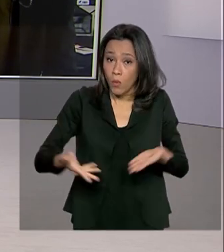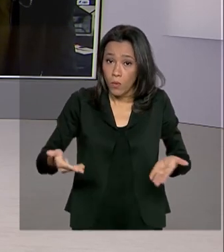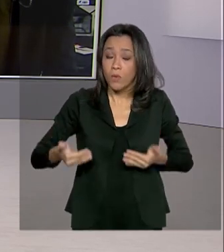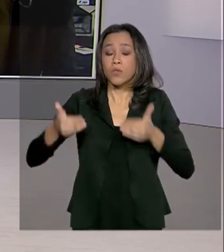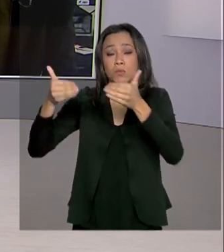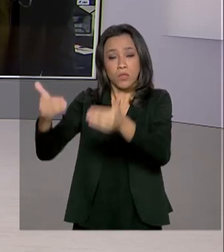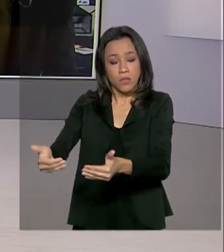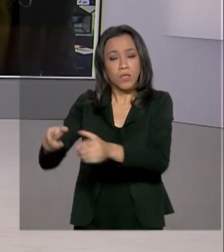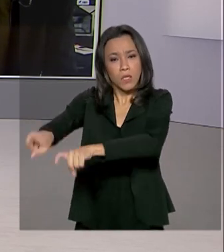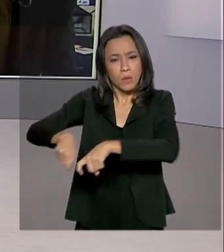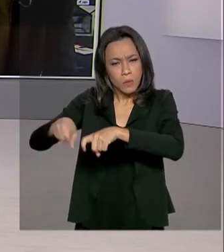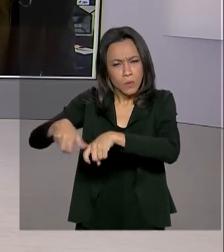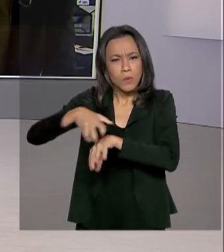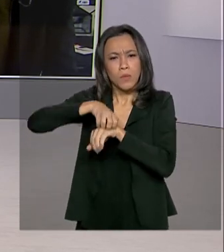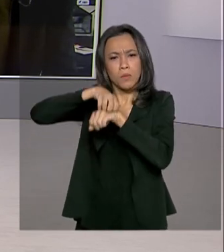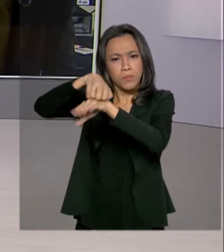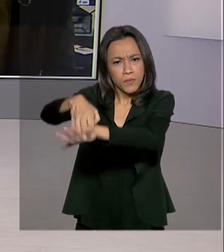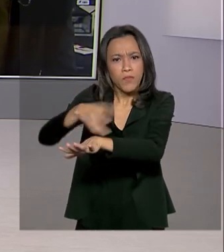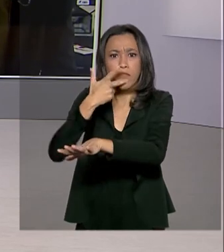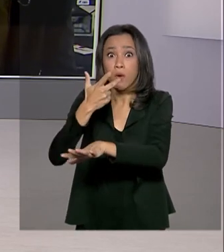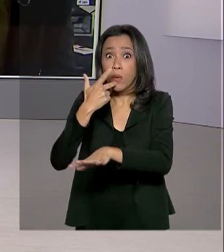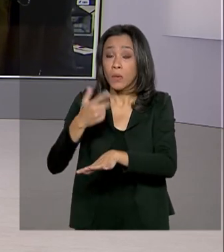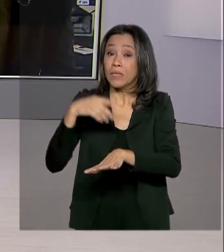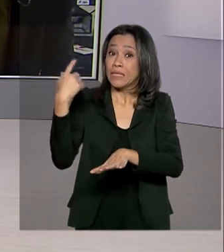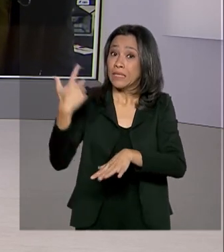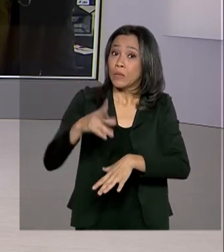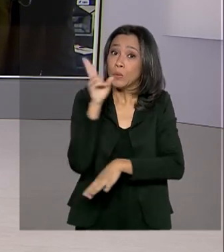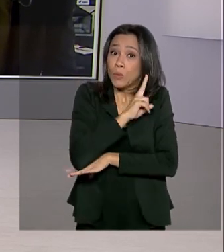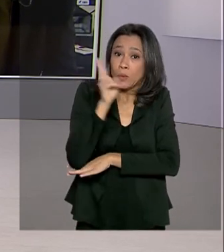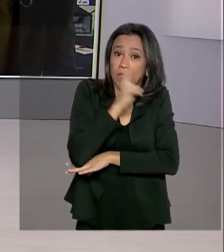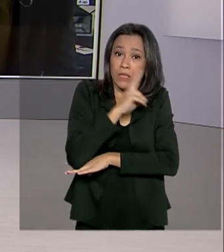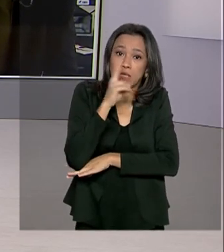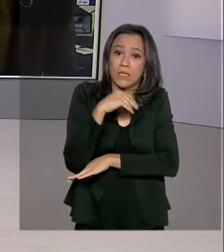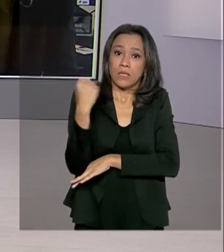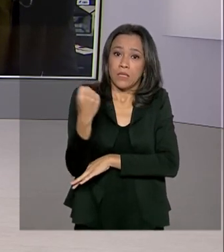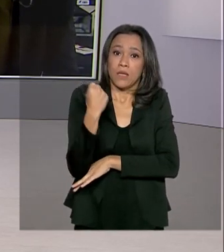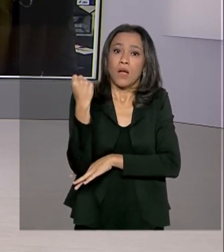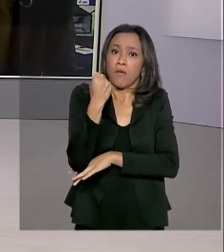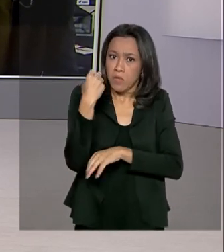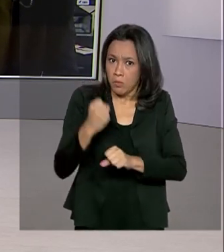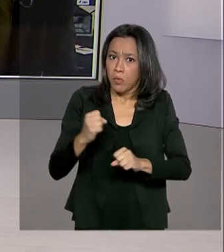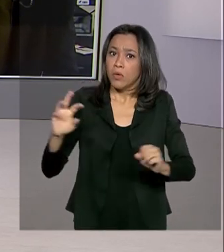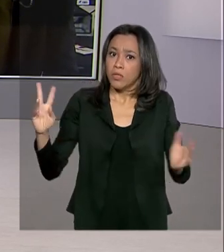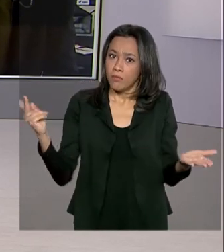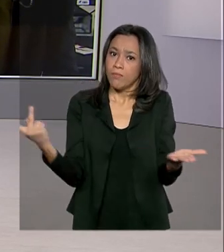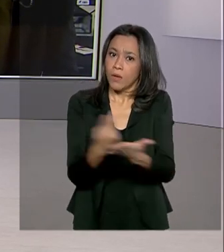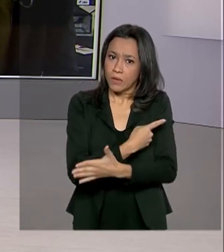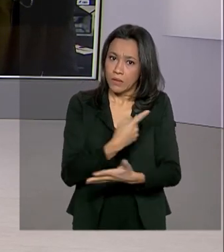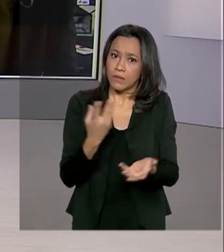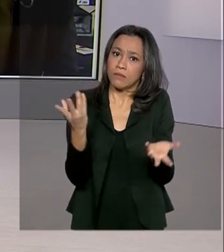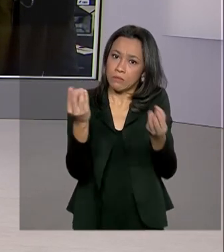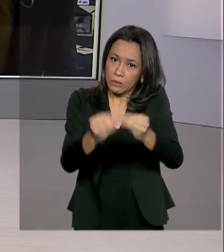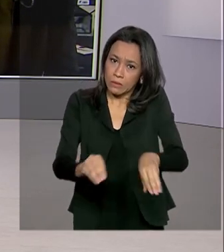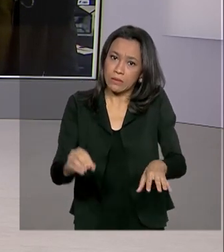estado de emergência fitossanitária em dois estados que podem ser afetados. Cláudia, conta para a gente. Bom dia.